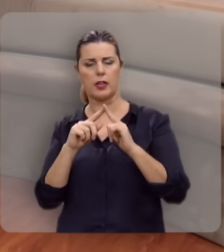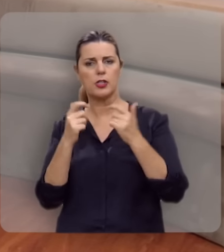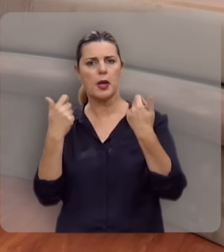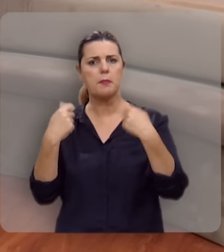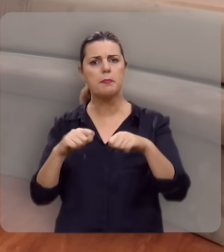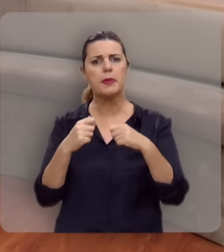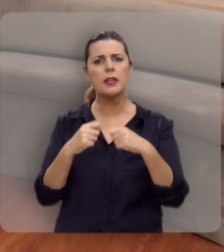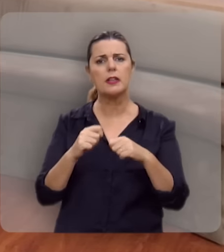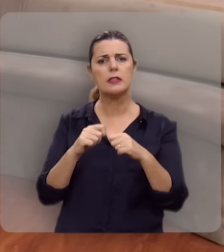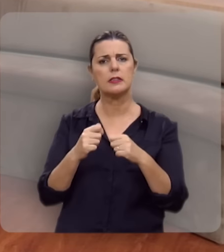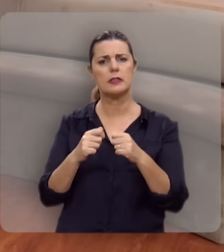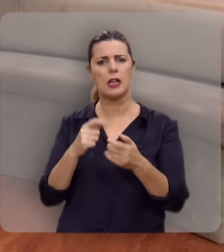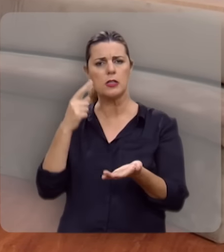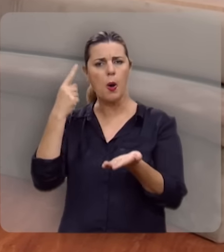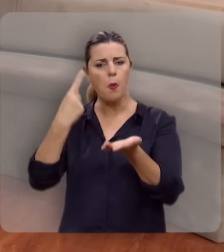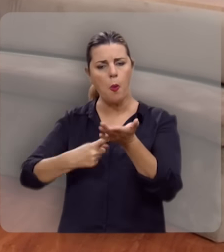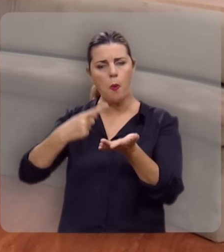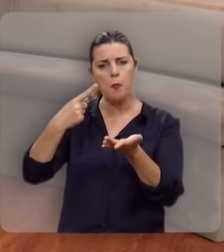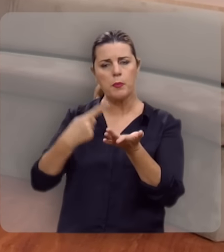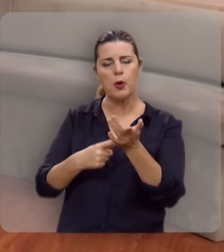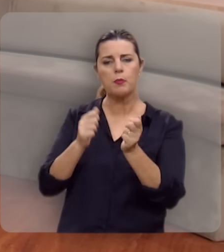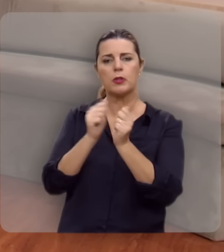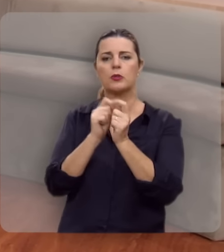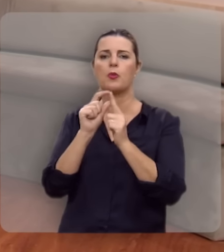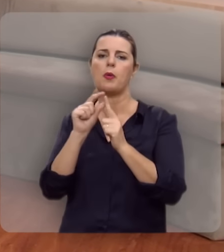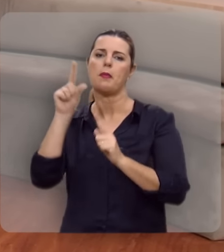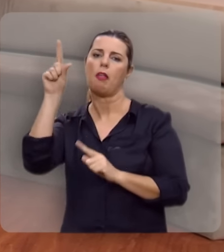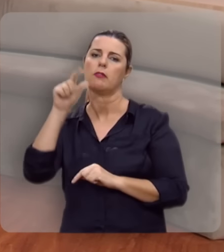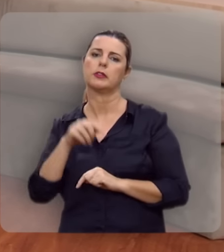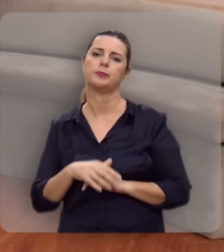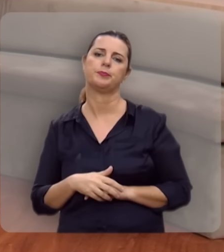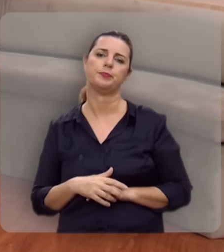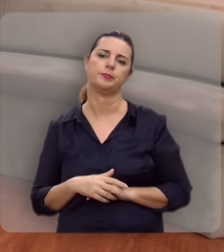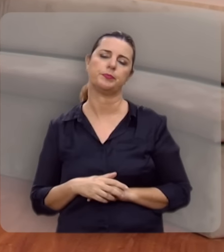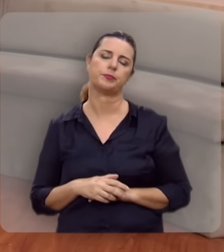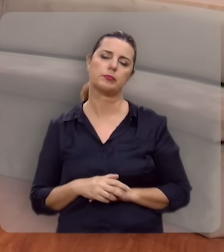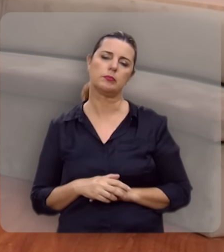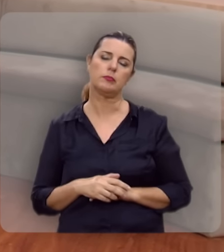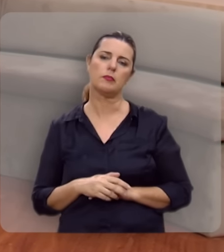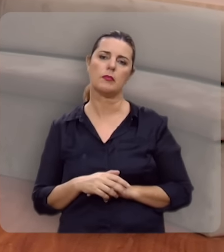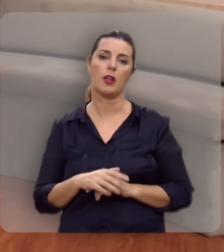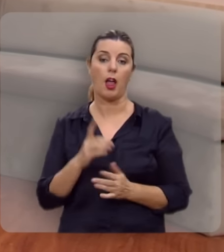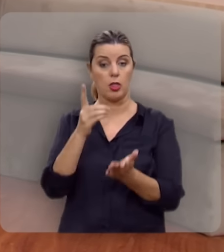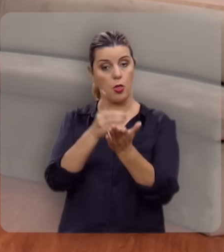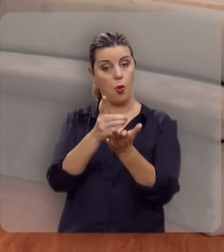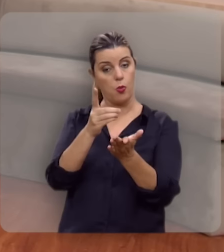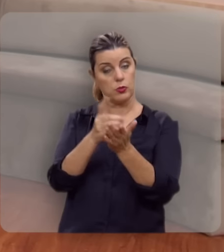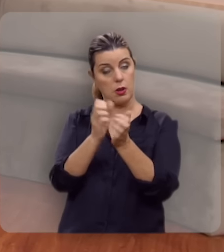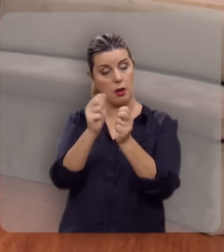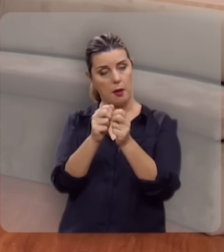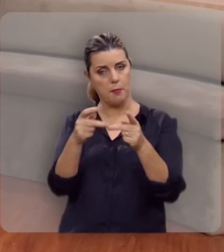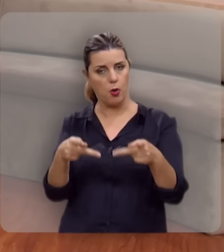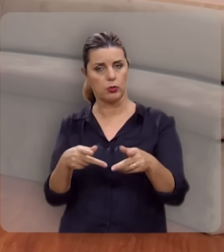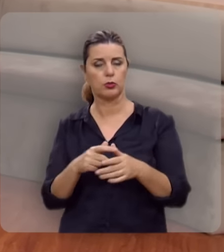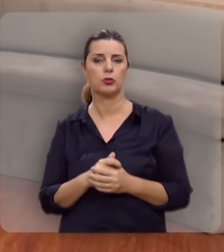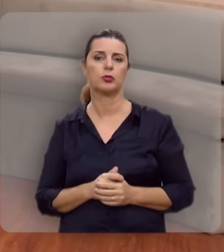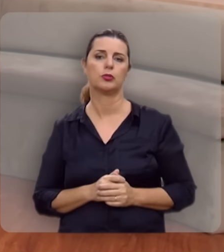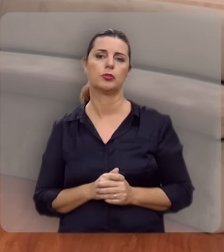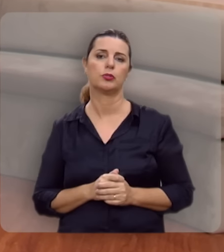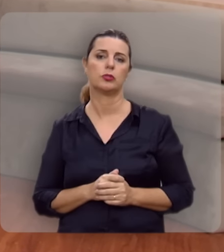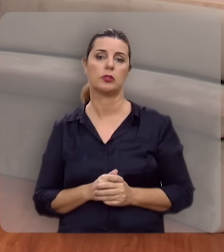a igreja precisa ser comprometida com as Escrituras, com a doutrina dos apóstolos,